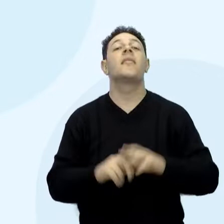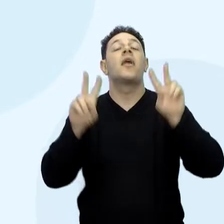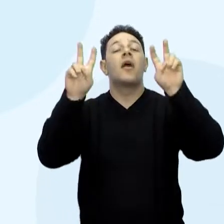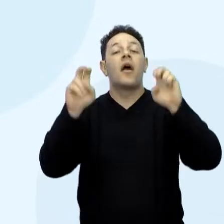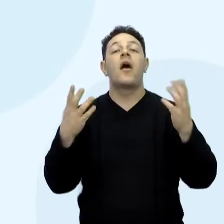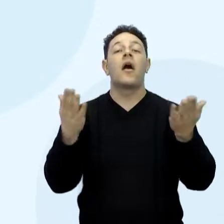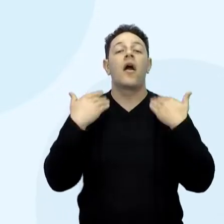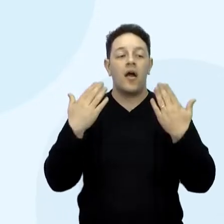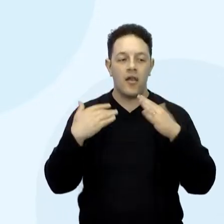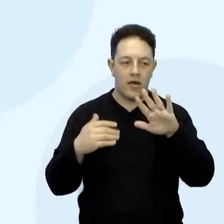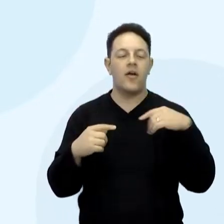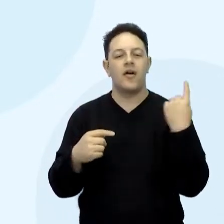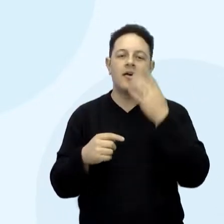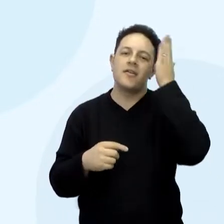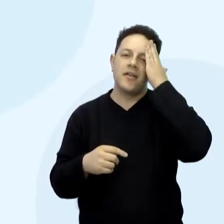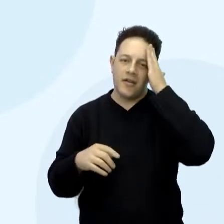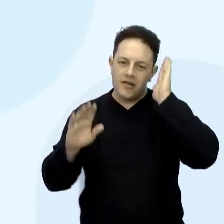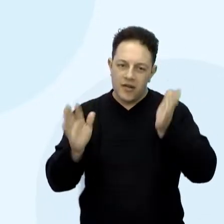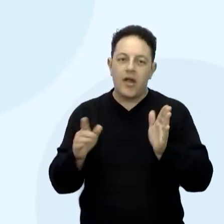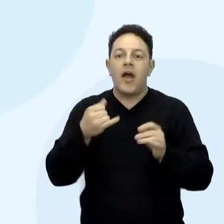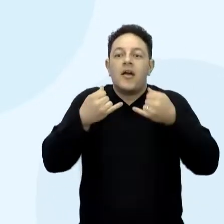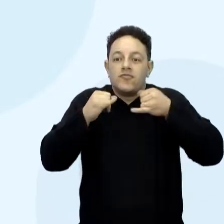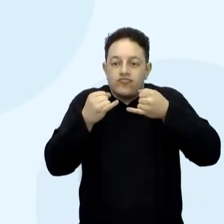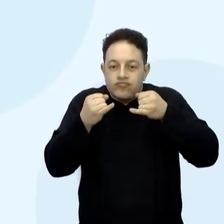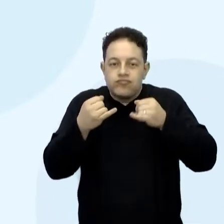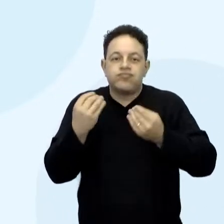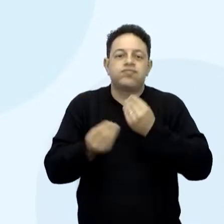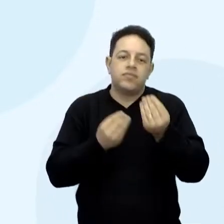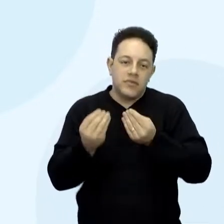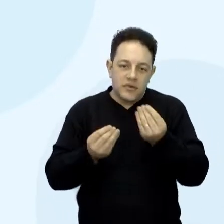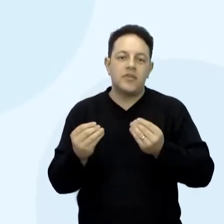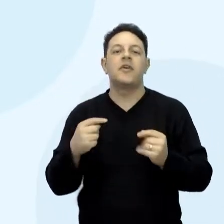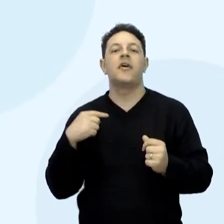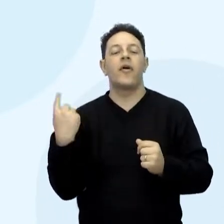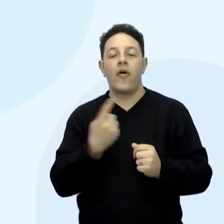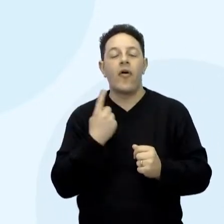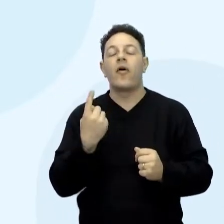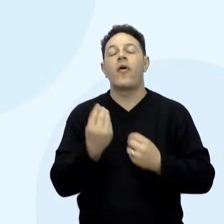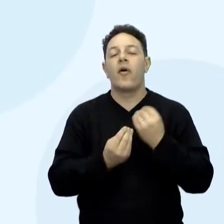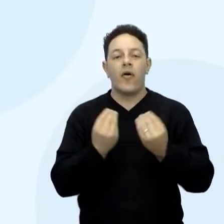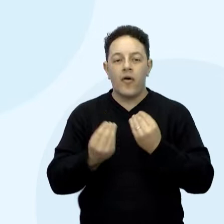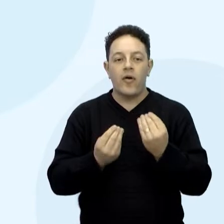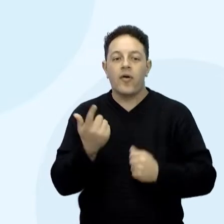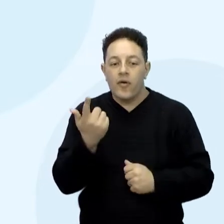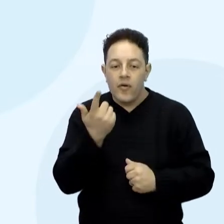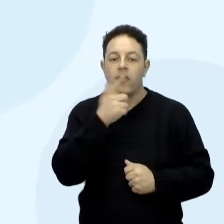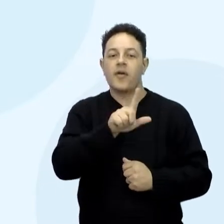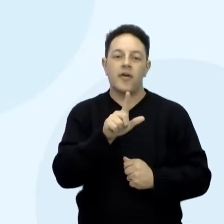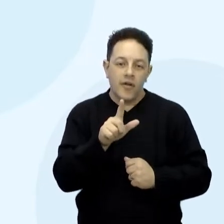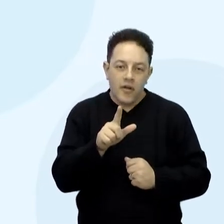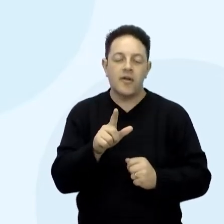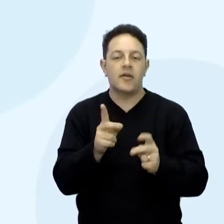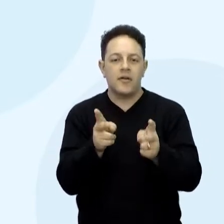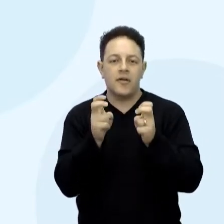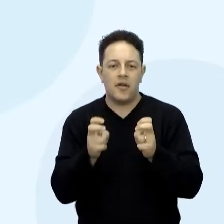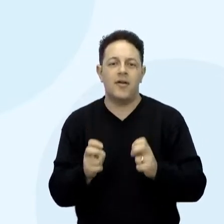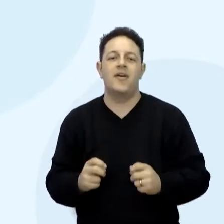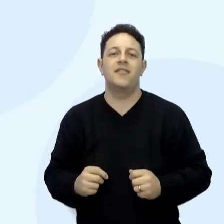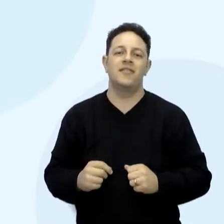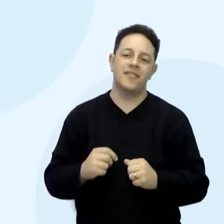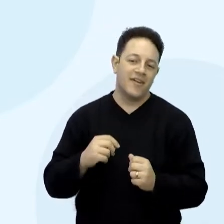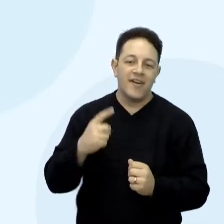o calor, o calor a gente já sabe que é um tipo de energia que só a gente consegue perceber quando ela está